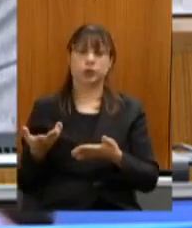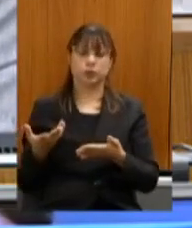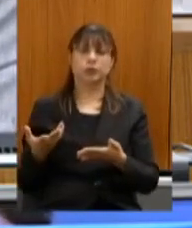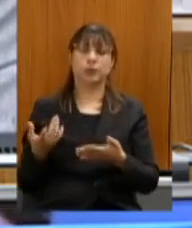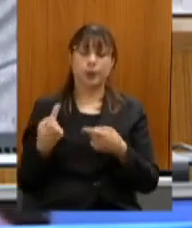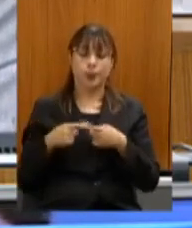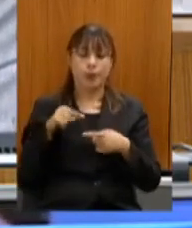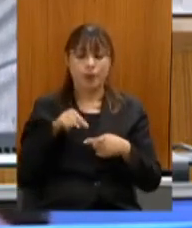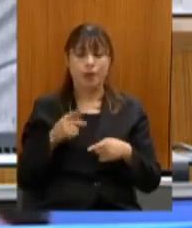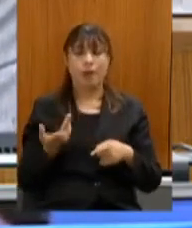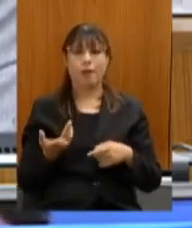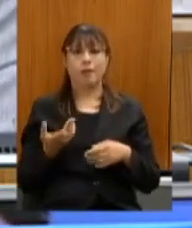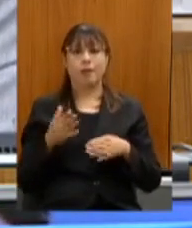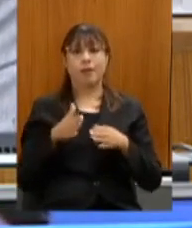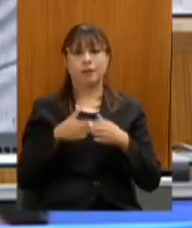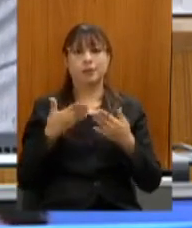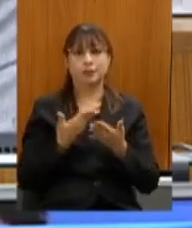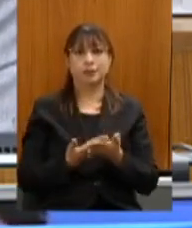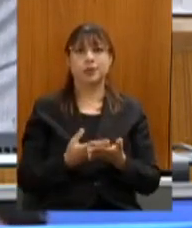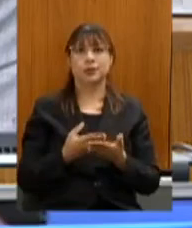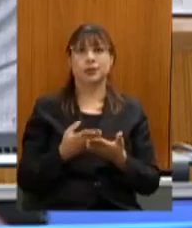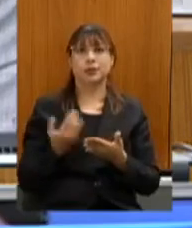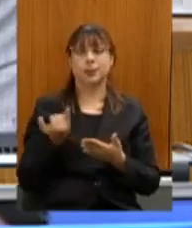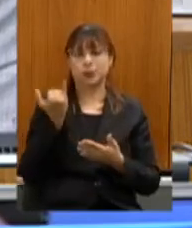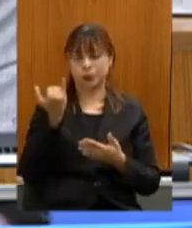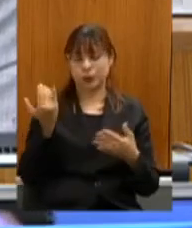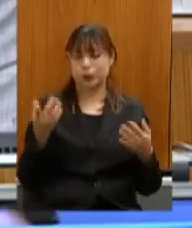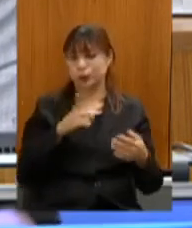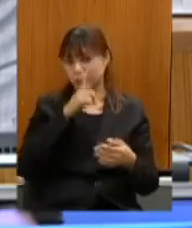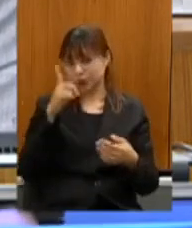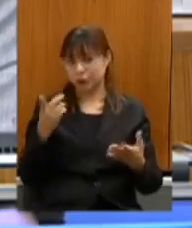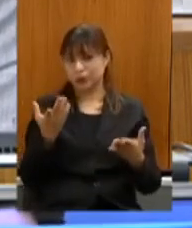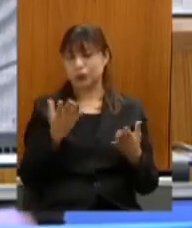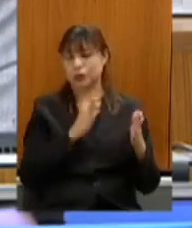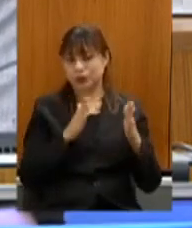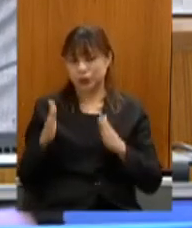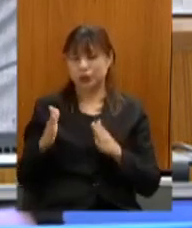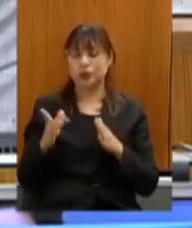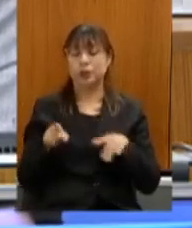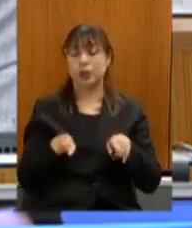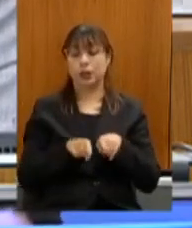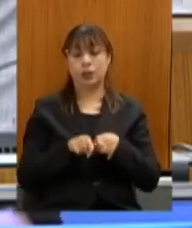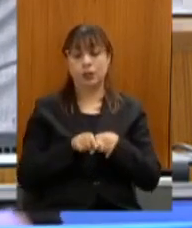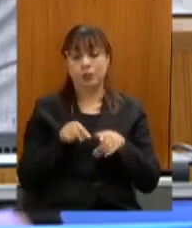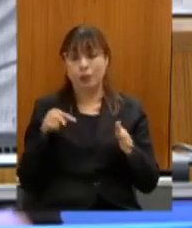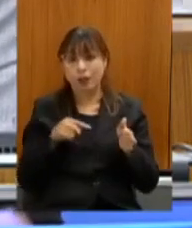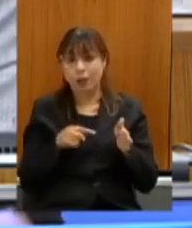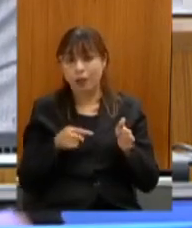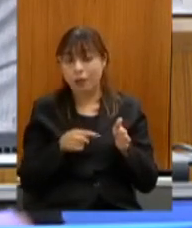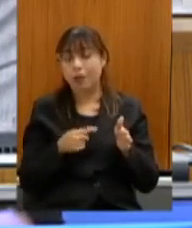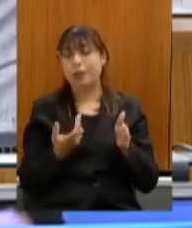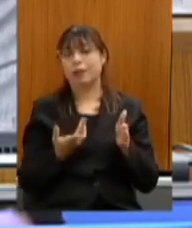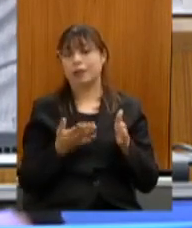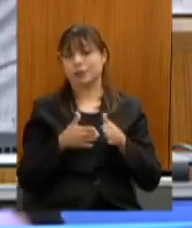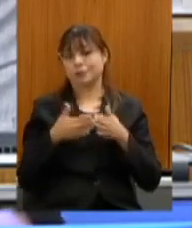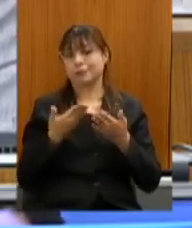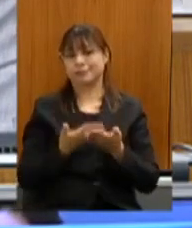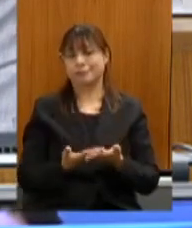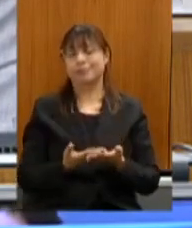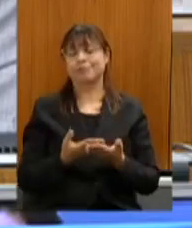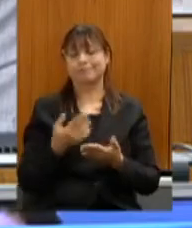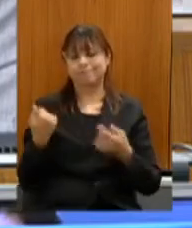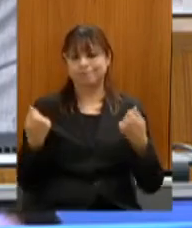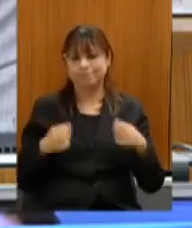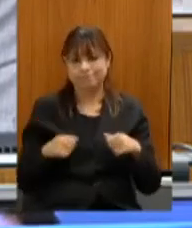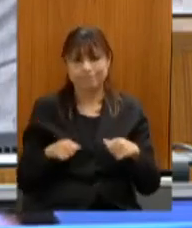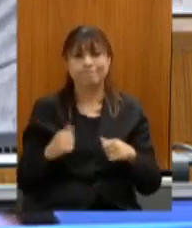porque eles estão na ordem do dia e mais que isso eles são necessários para que a gente possa